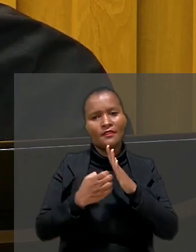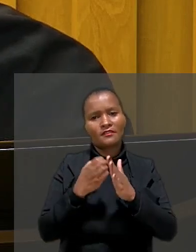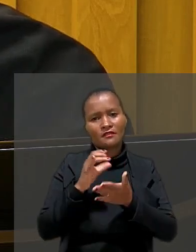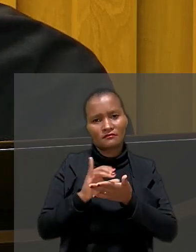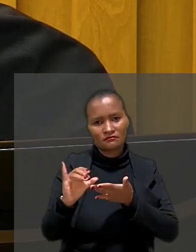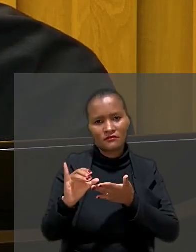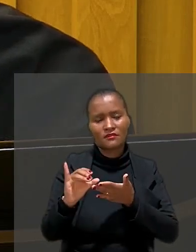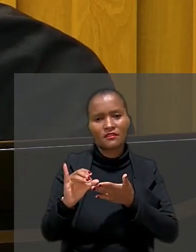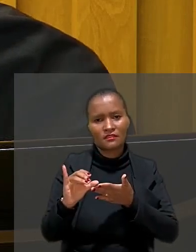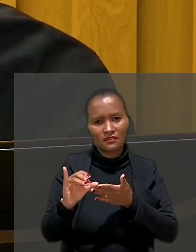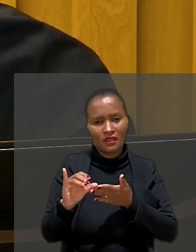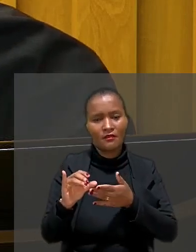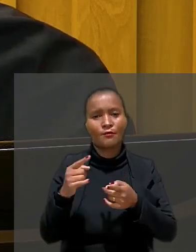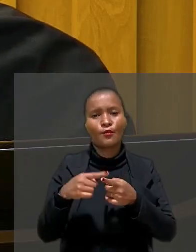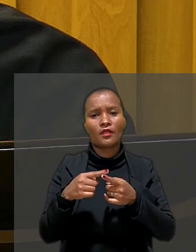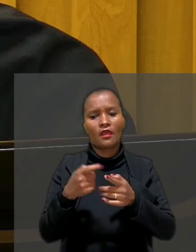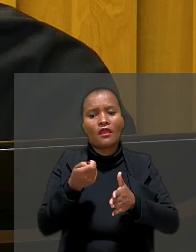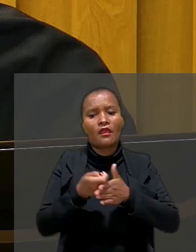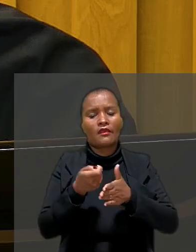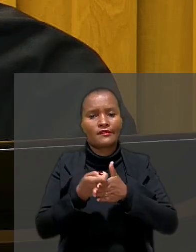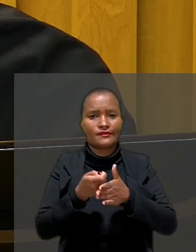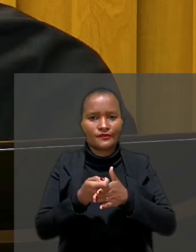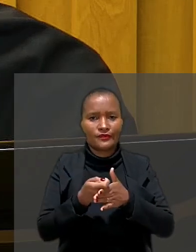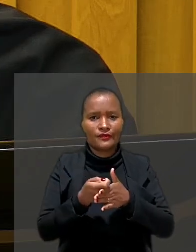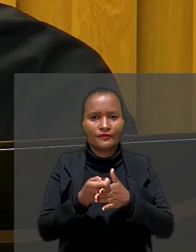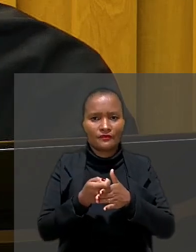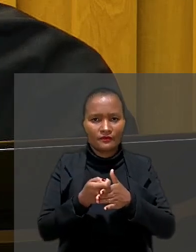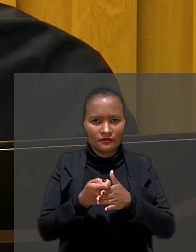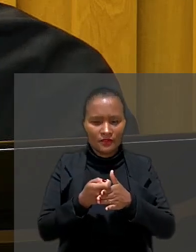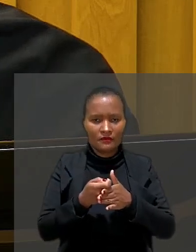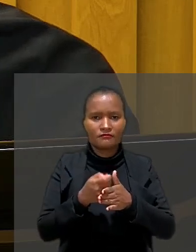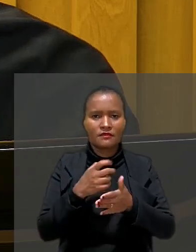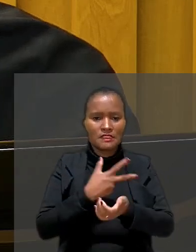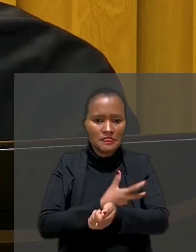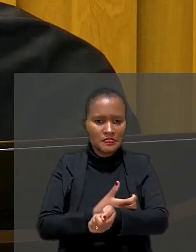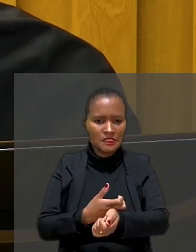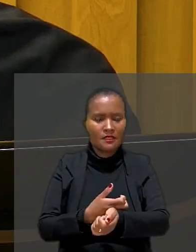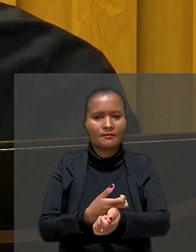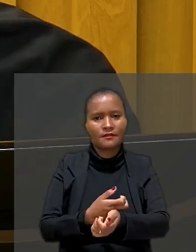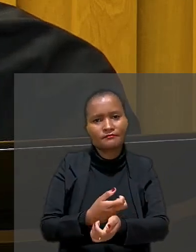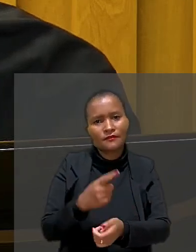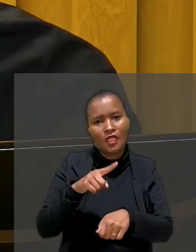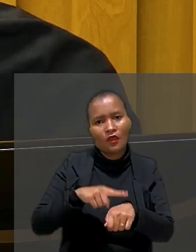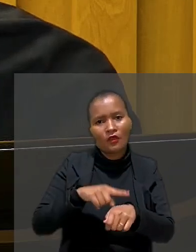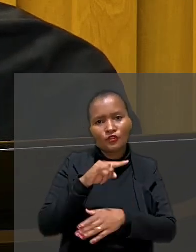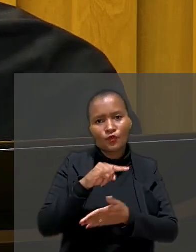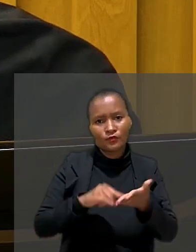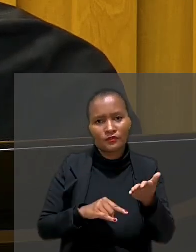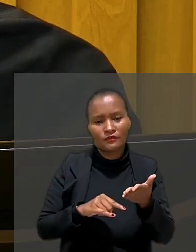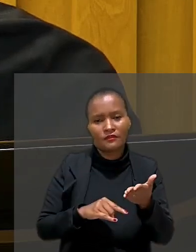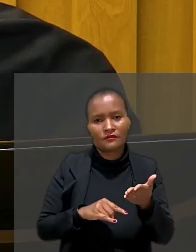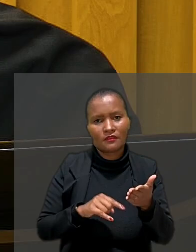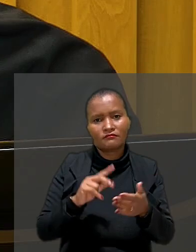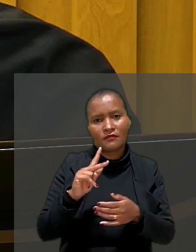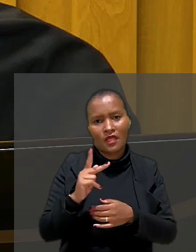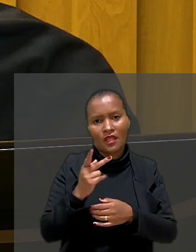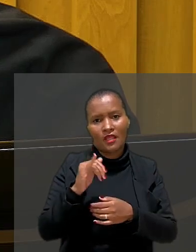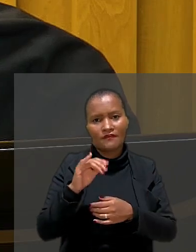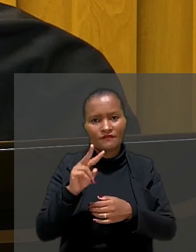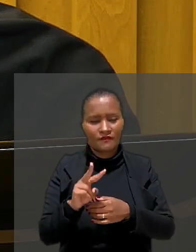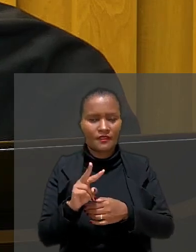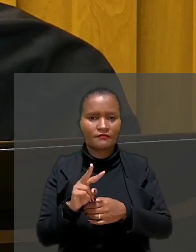em razão da exigência dos exames admissionais de